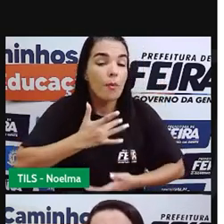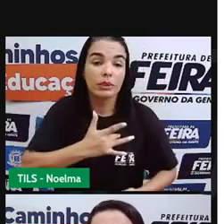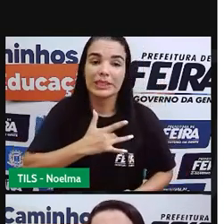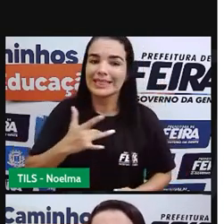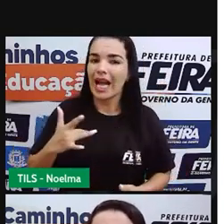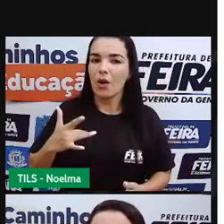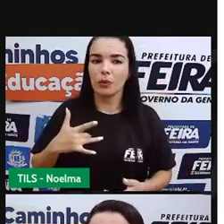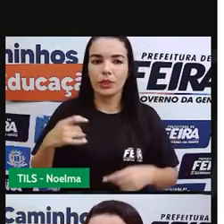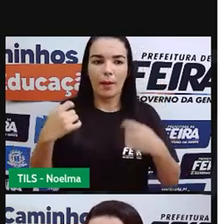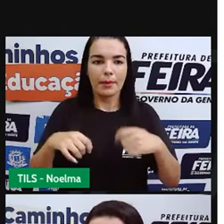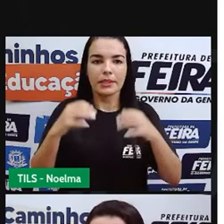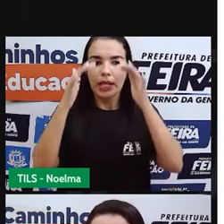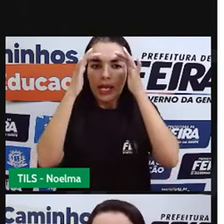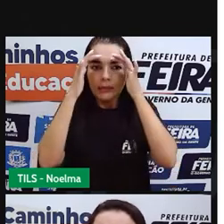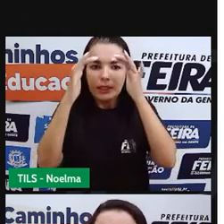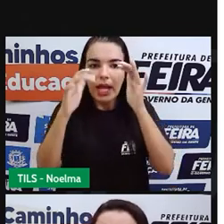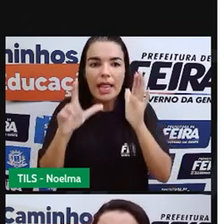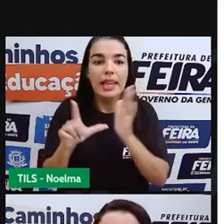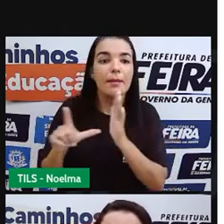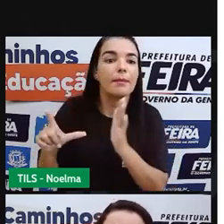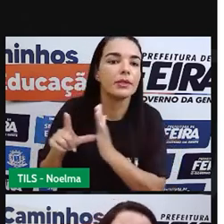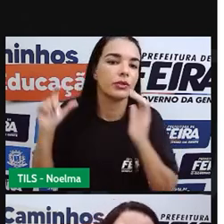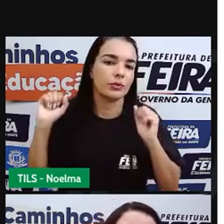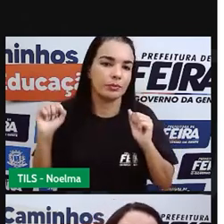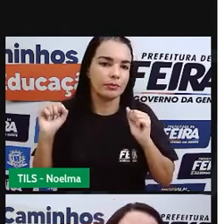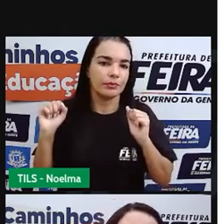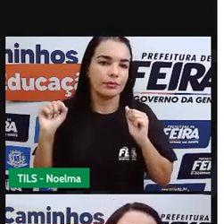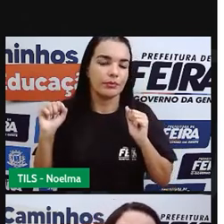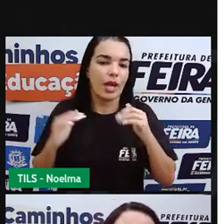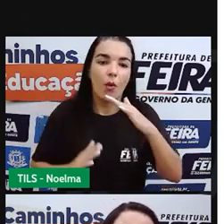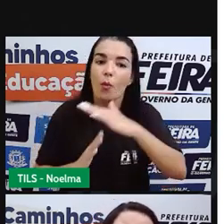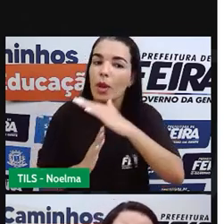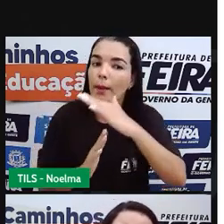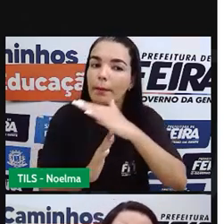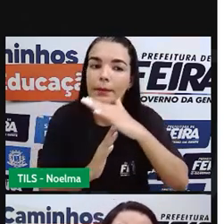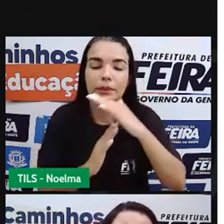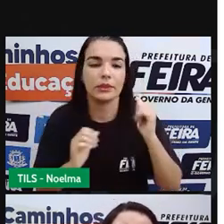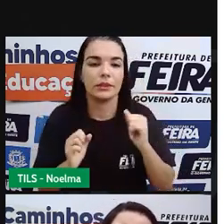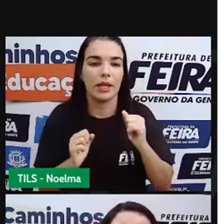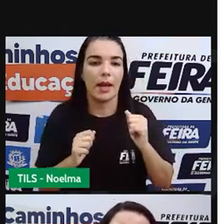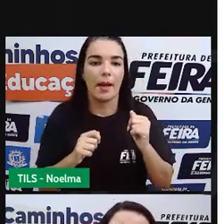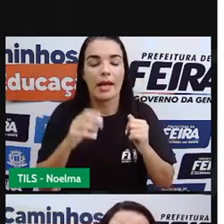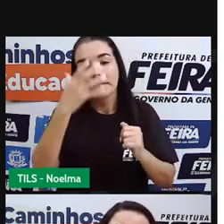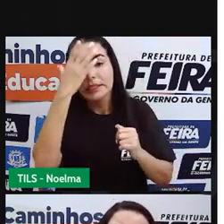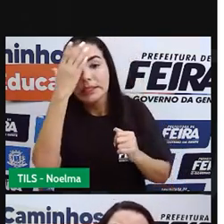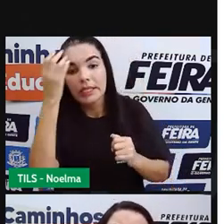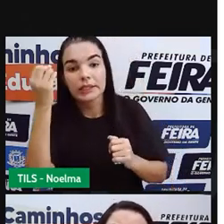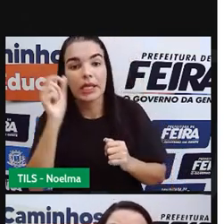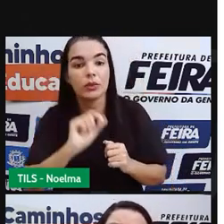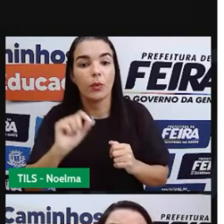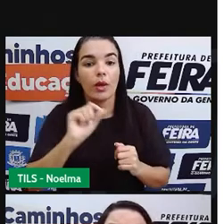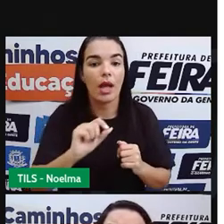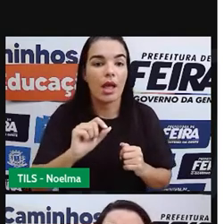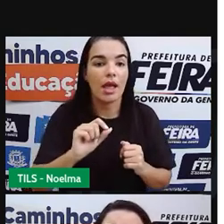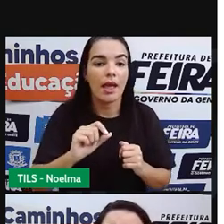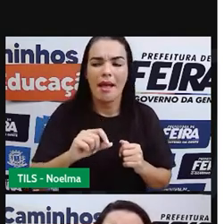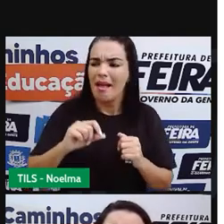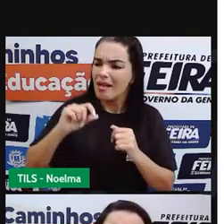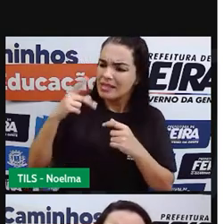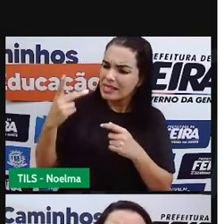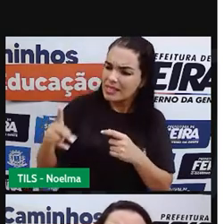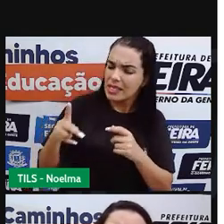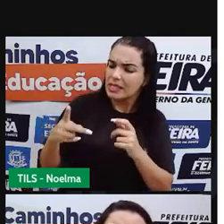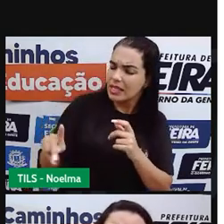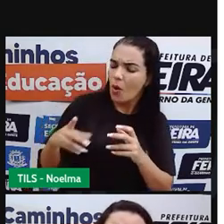corpo, respeitando seus limites, né? Esquecendo, no caso, essa questão de insatisfação com o seu